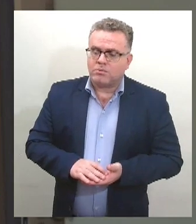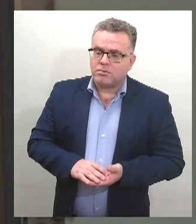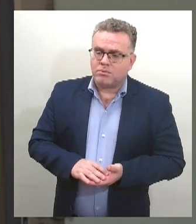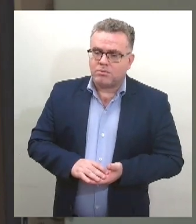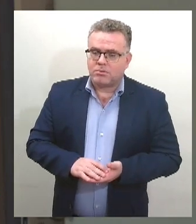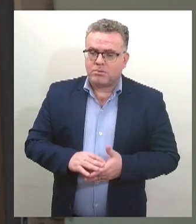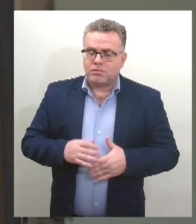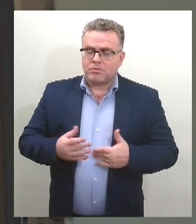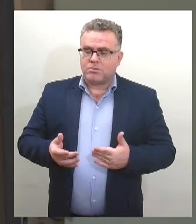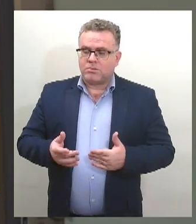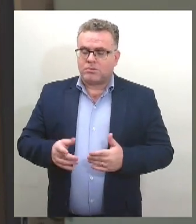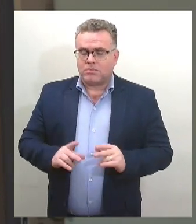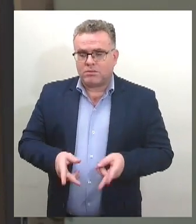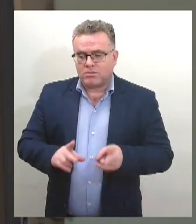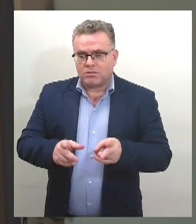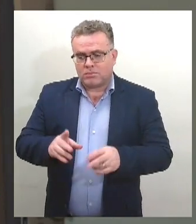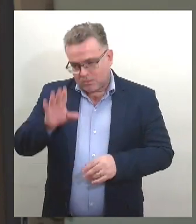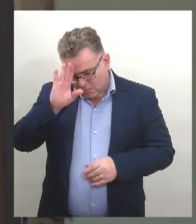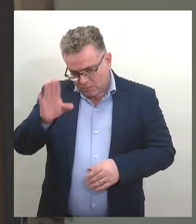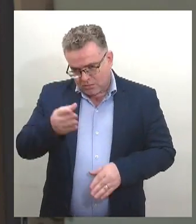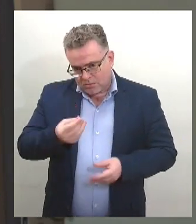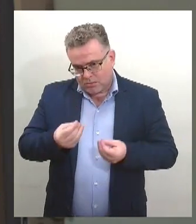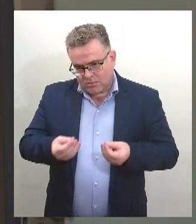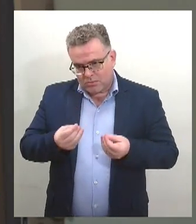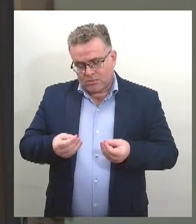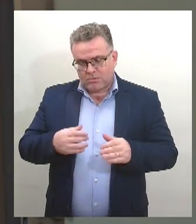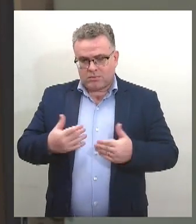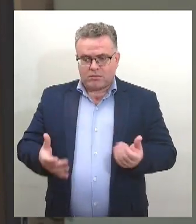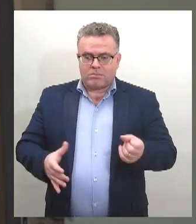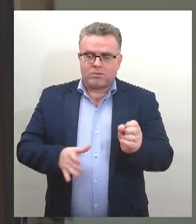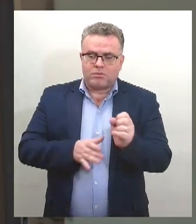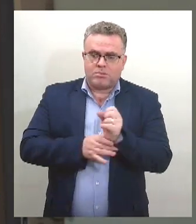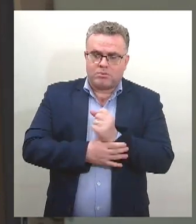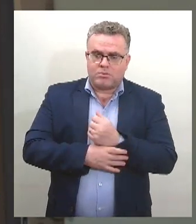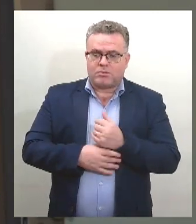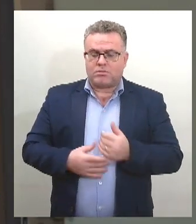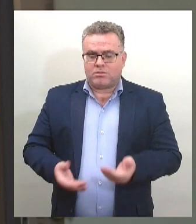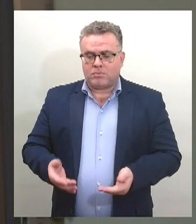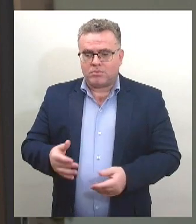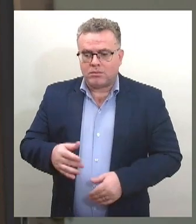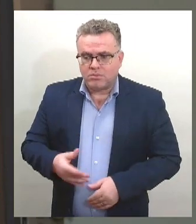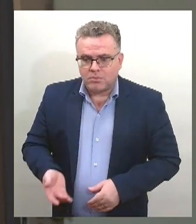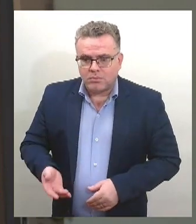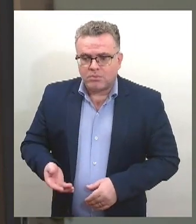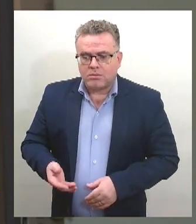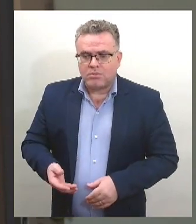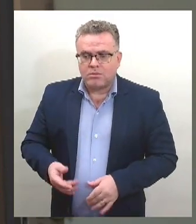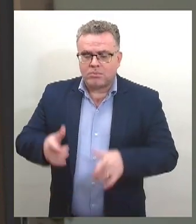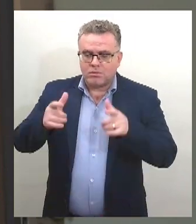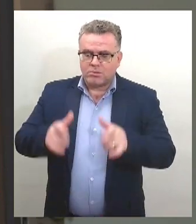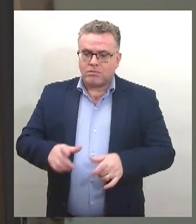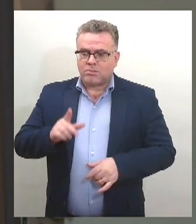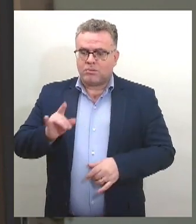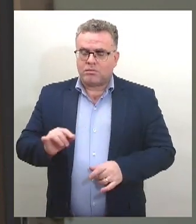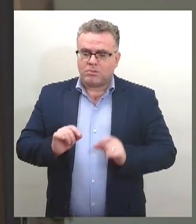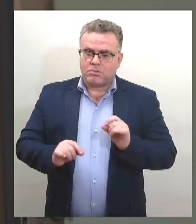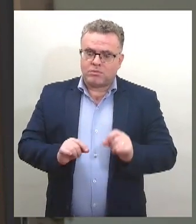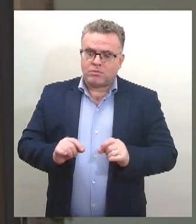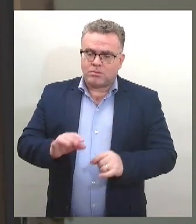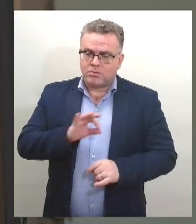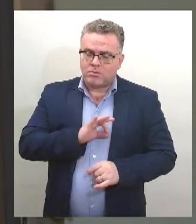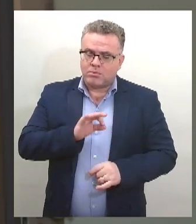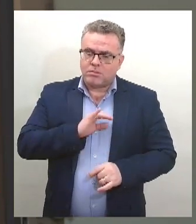principalmente o pessoal da segurança, o policial. Então, no dia que um policial receber um título